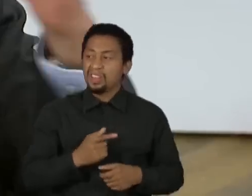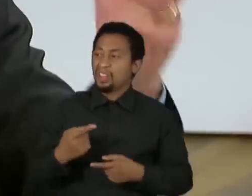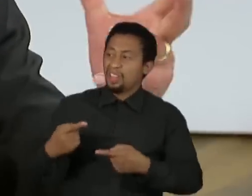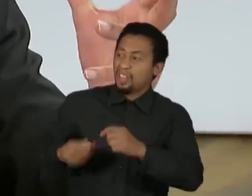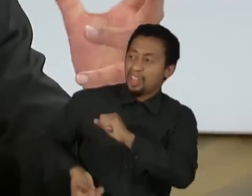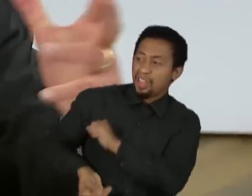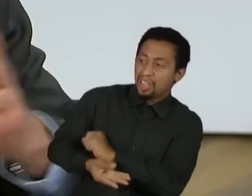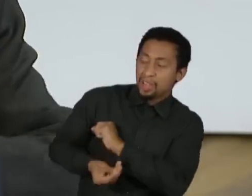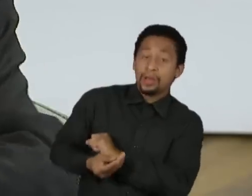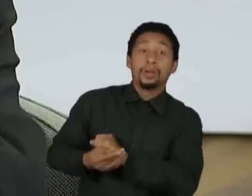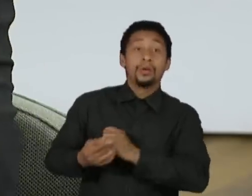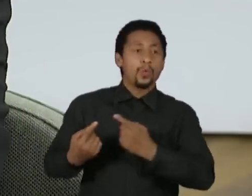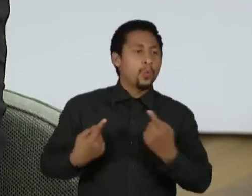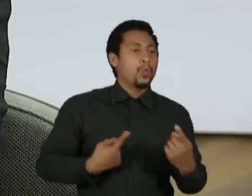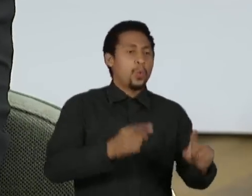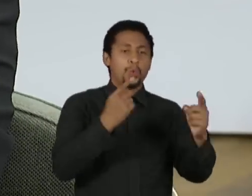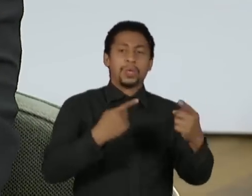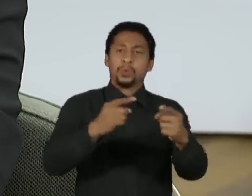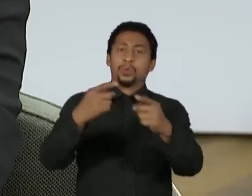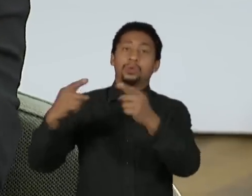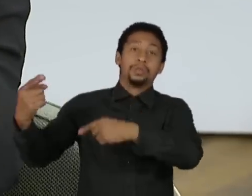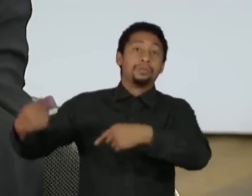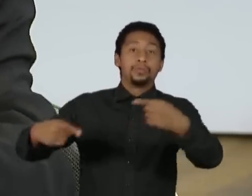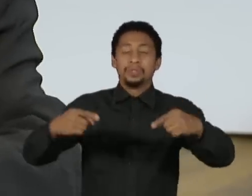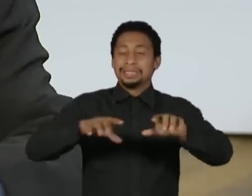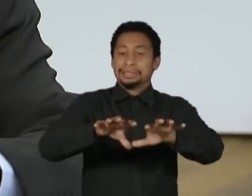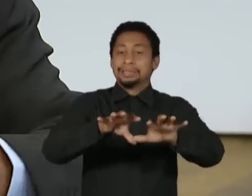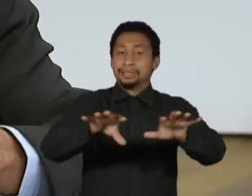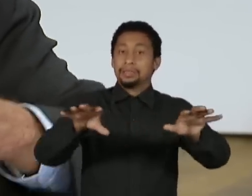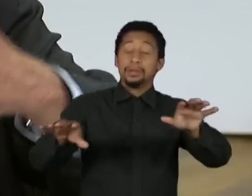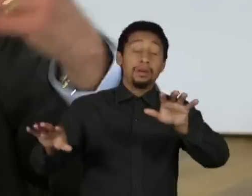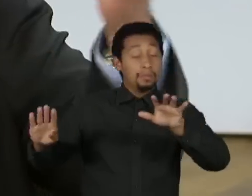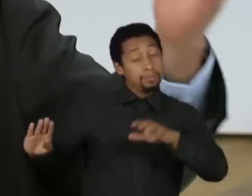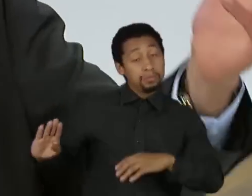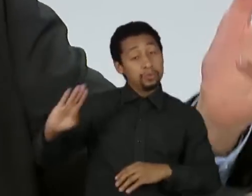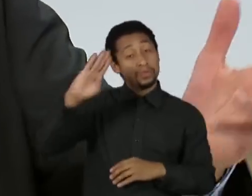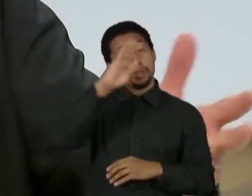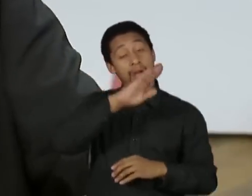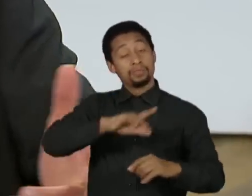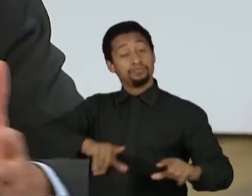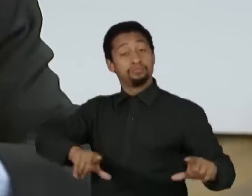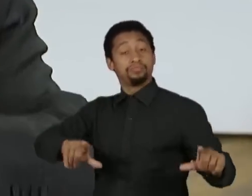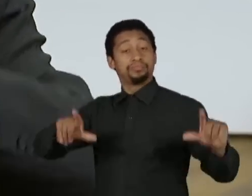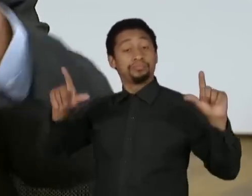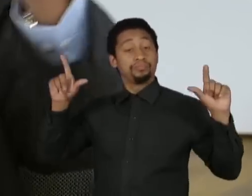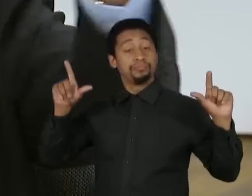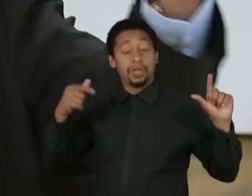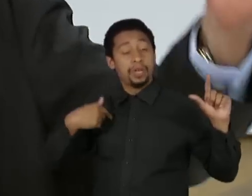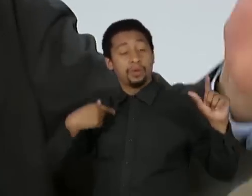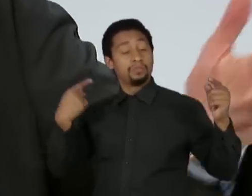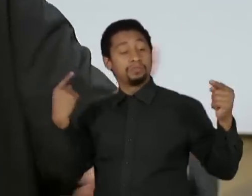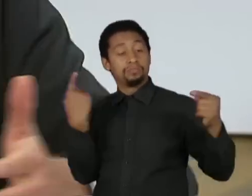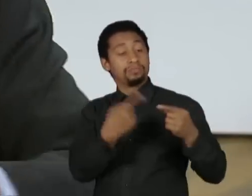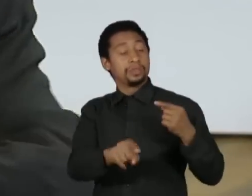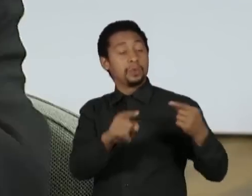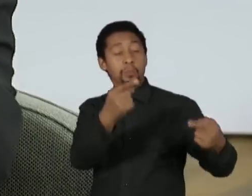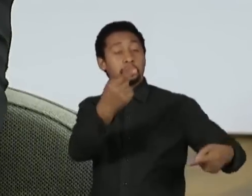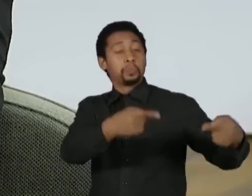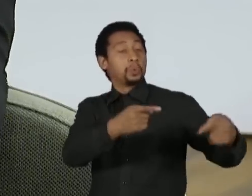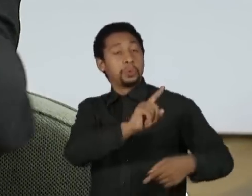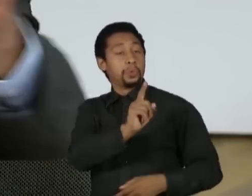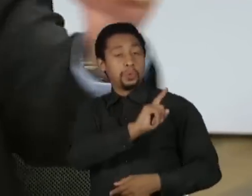colou e fez com que ele surgisse como uma alternativa de